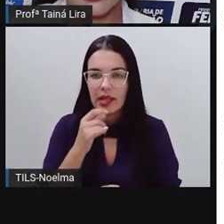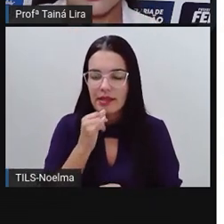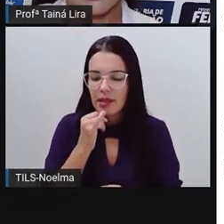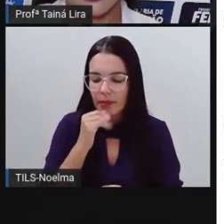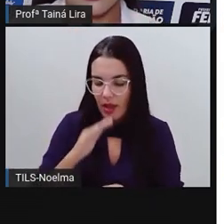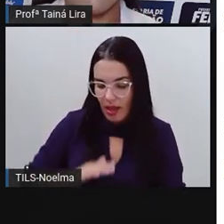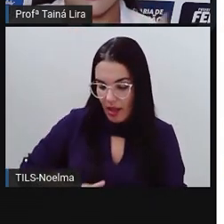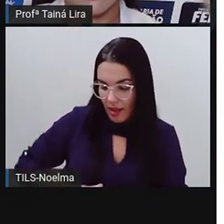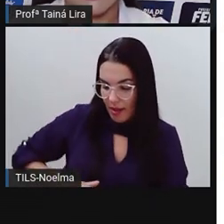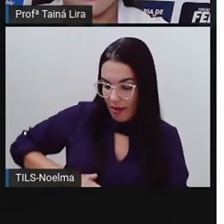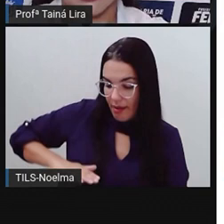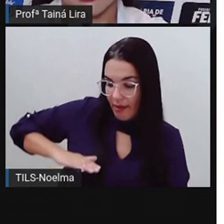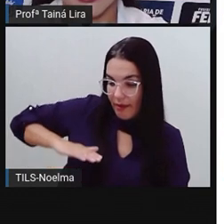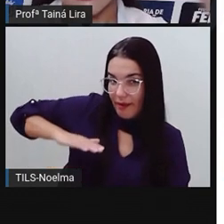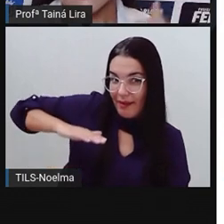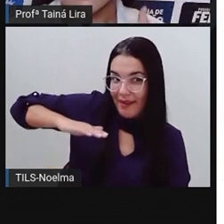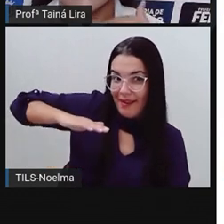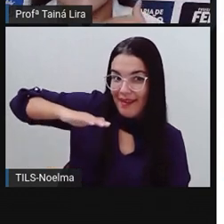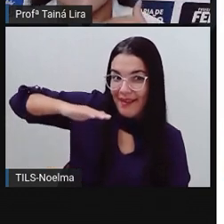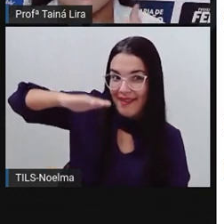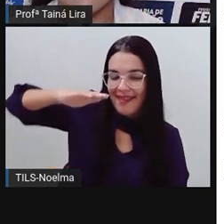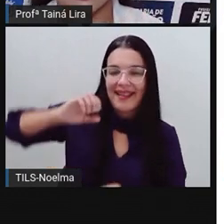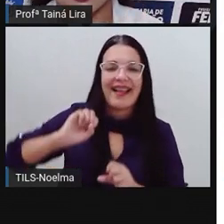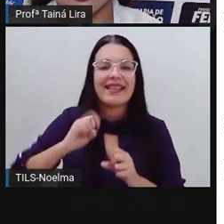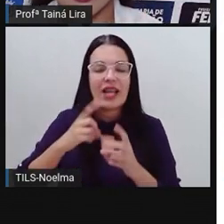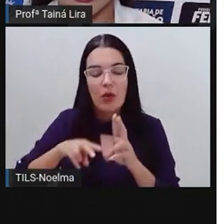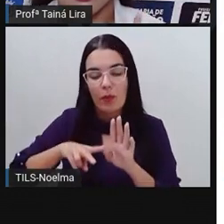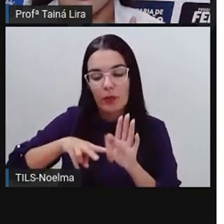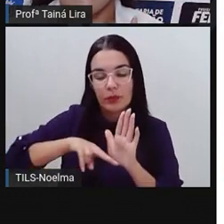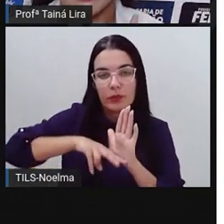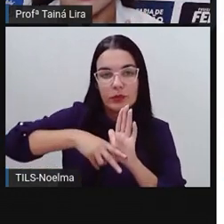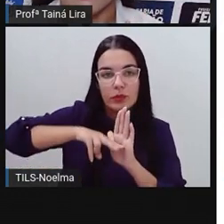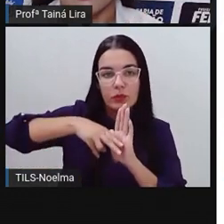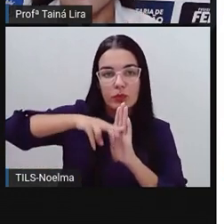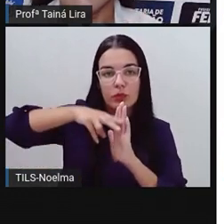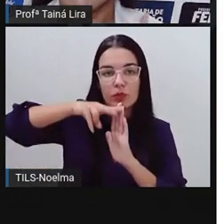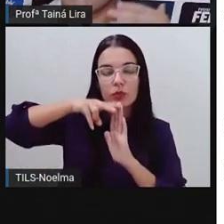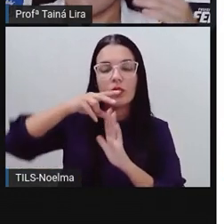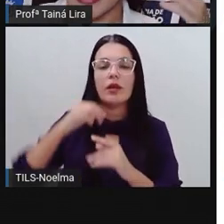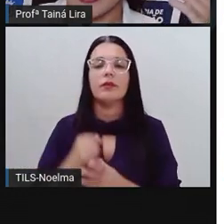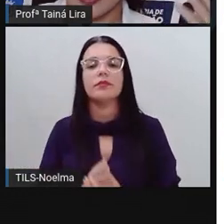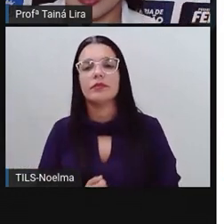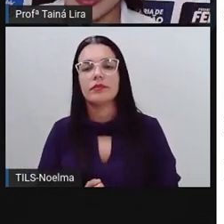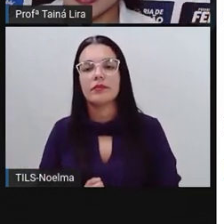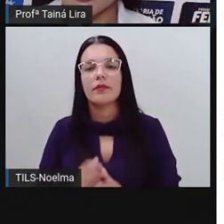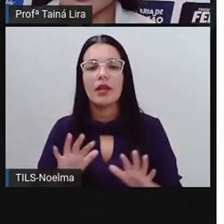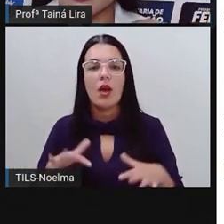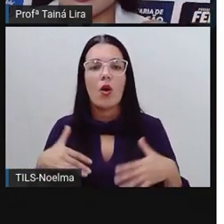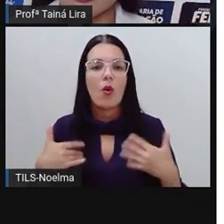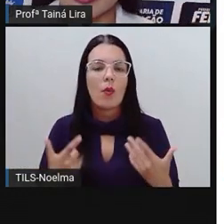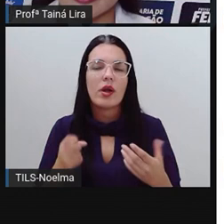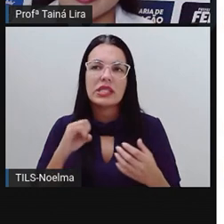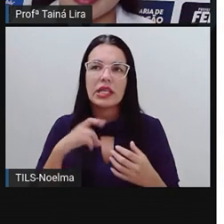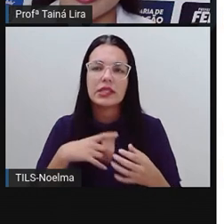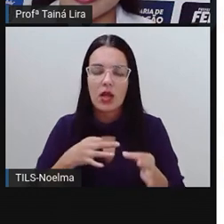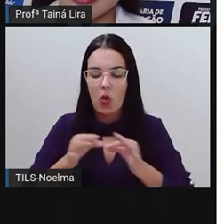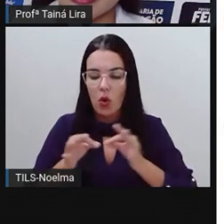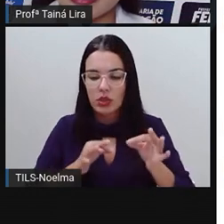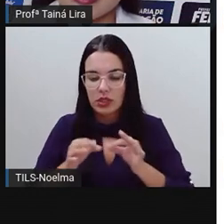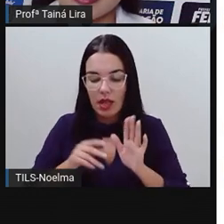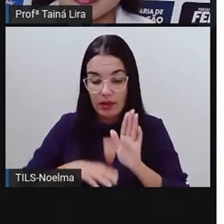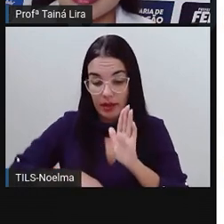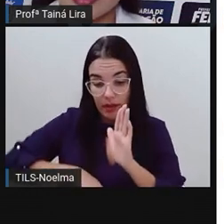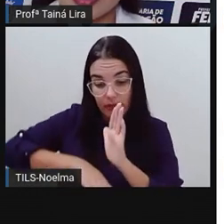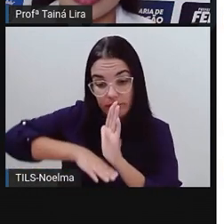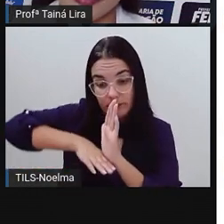pequeno, né, e vai crescendo. Então, crescente é do menor para o maior. Então, se eu quisesse organizar em ordem